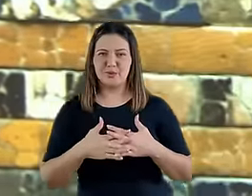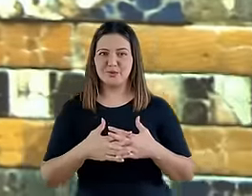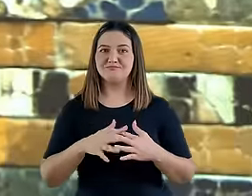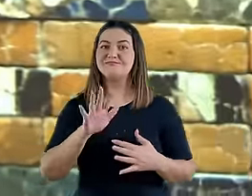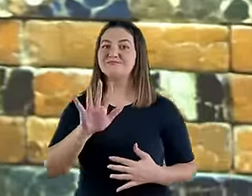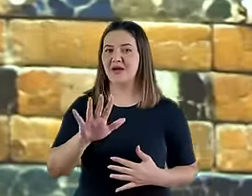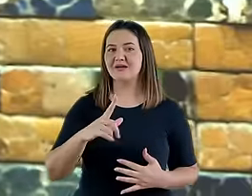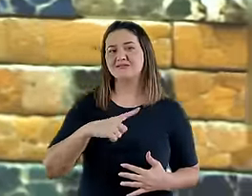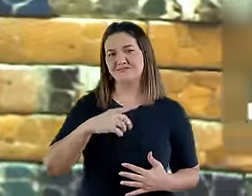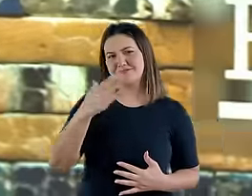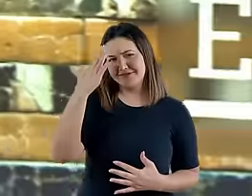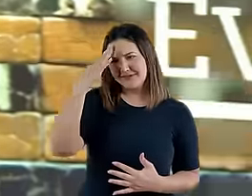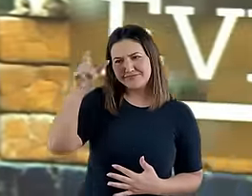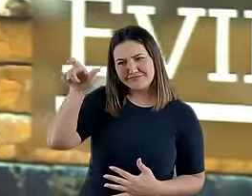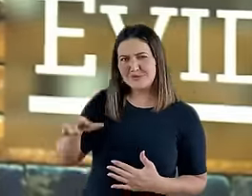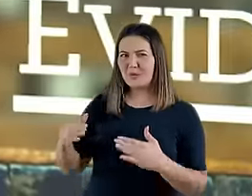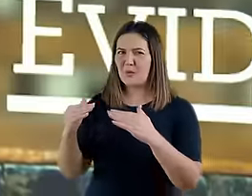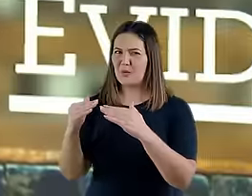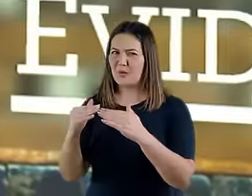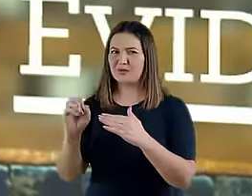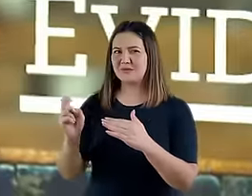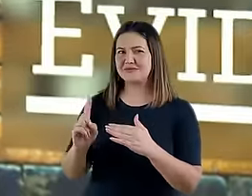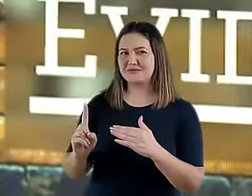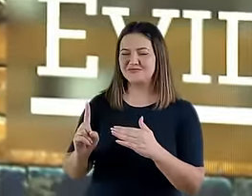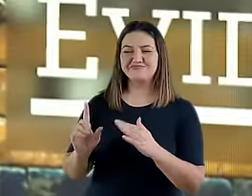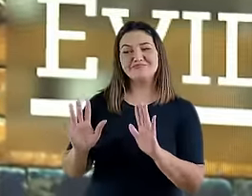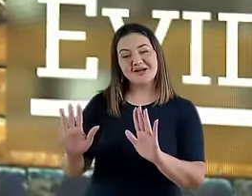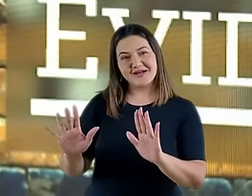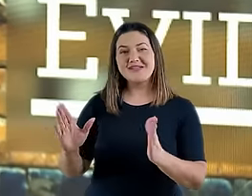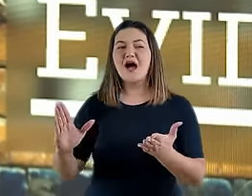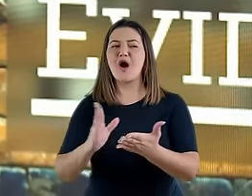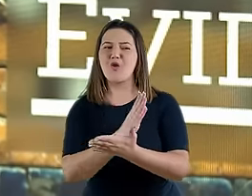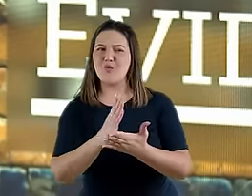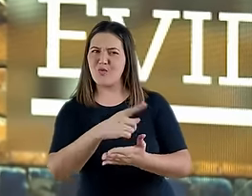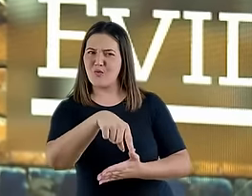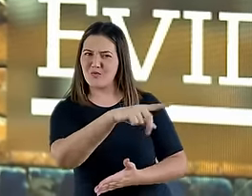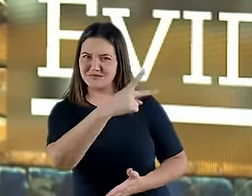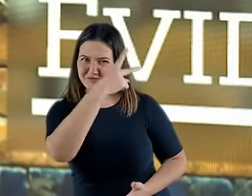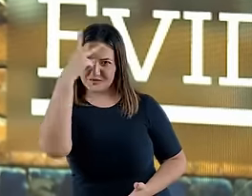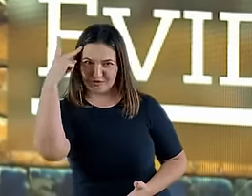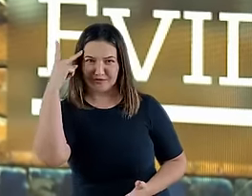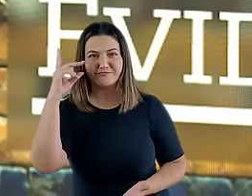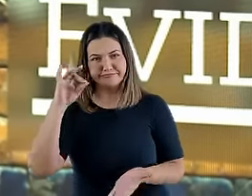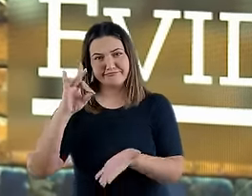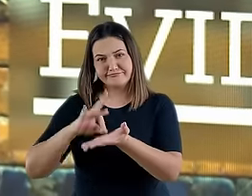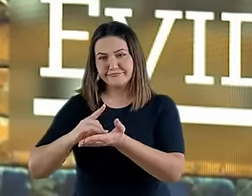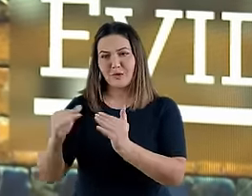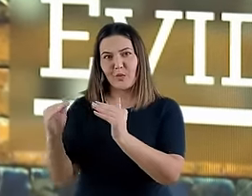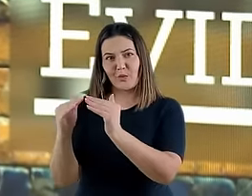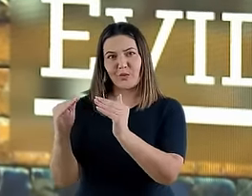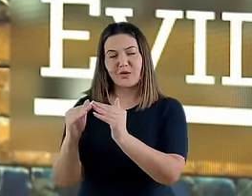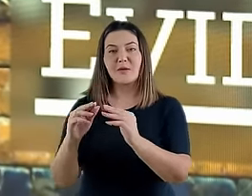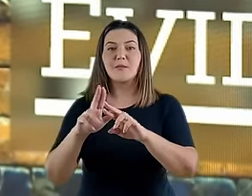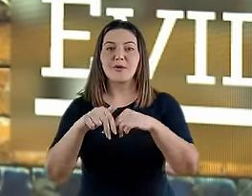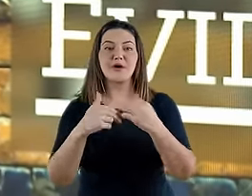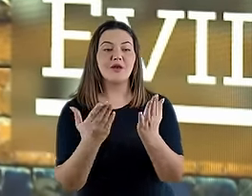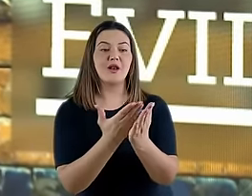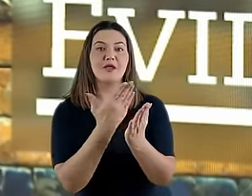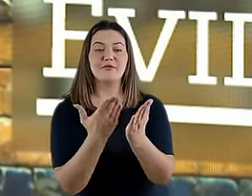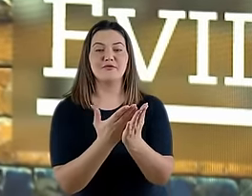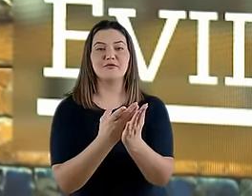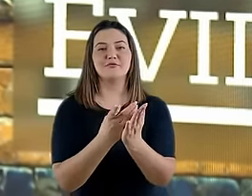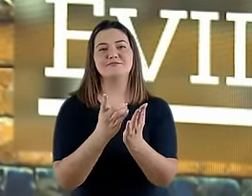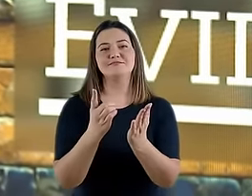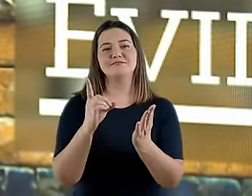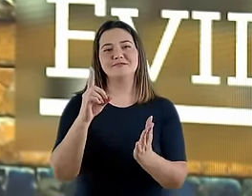comentário, mas sei que algumas pessoas diriam a mesma coisa sobre certos estudos ou certas passagens do livro